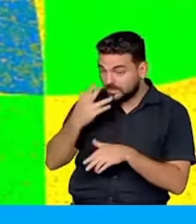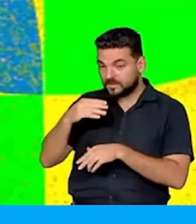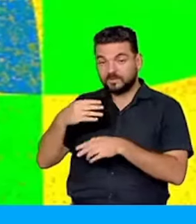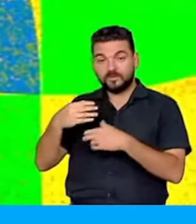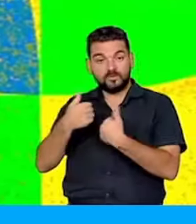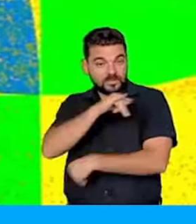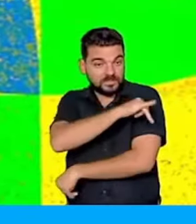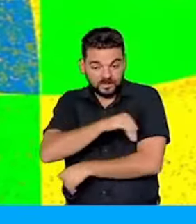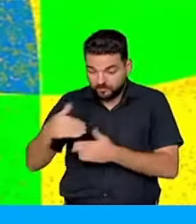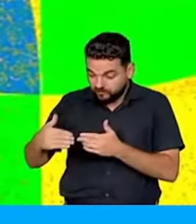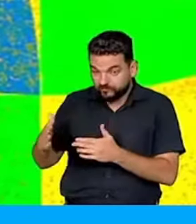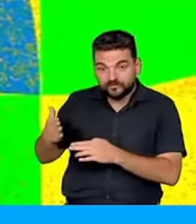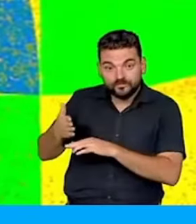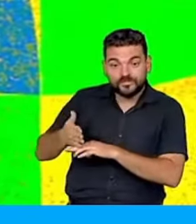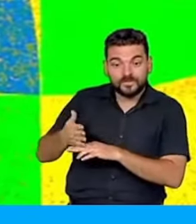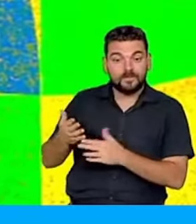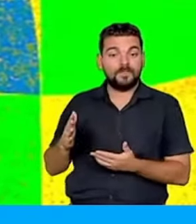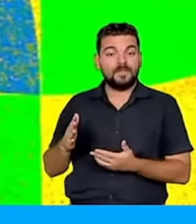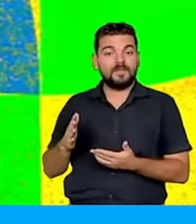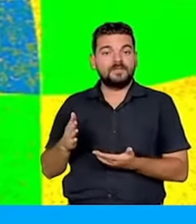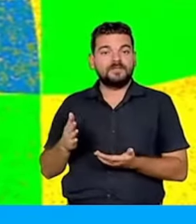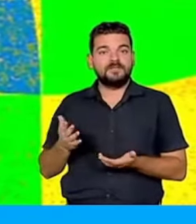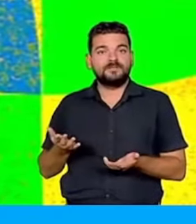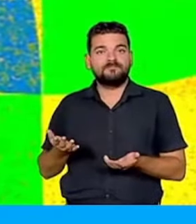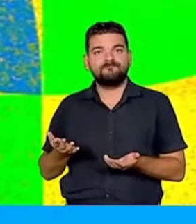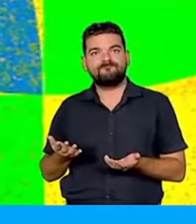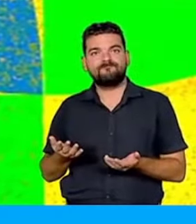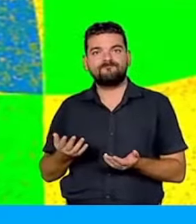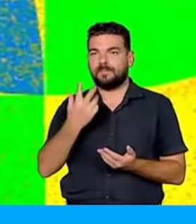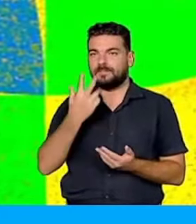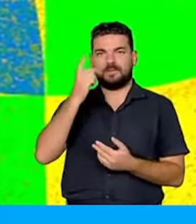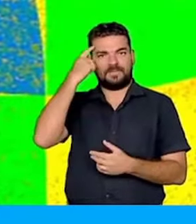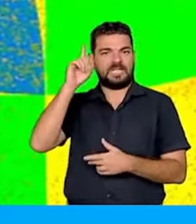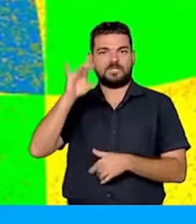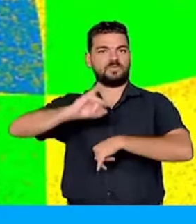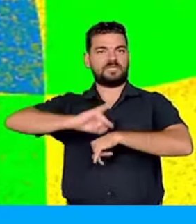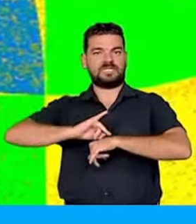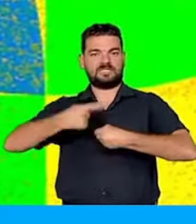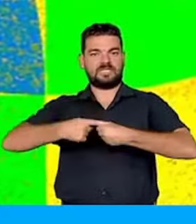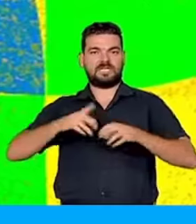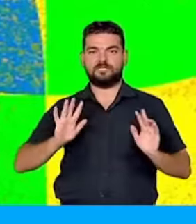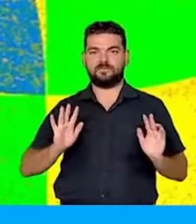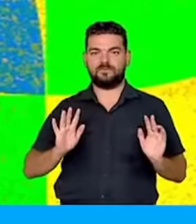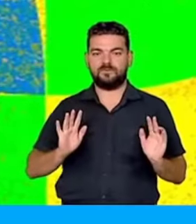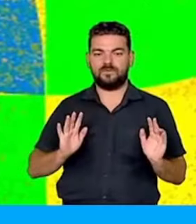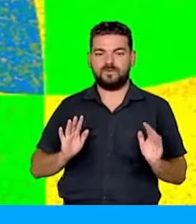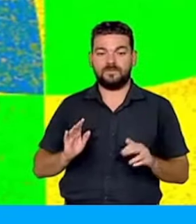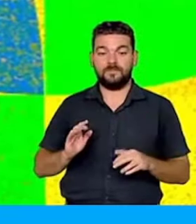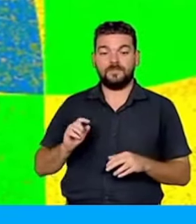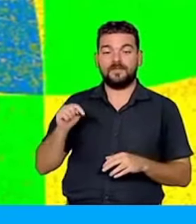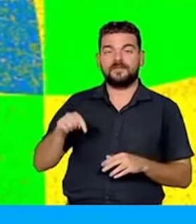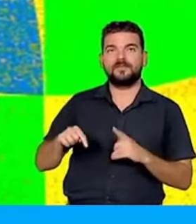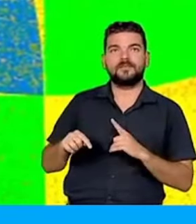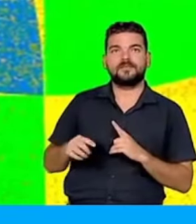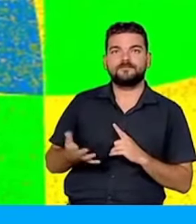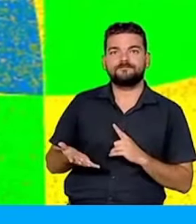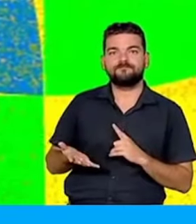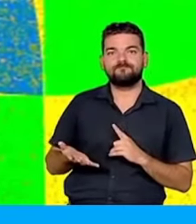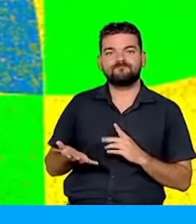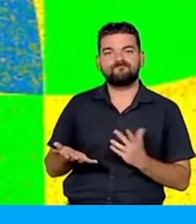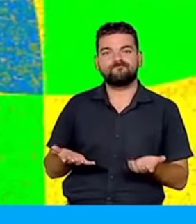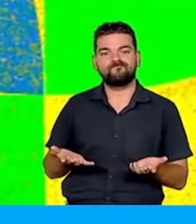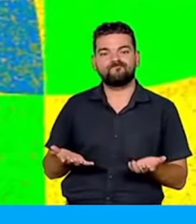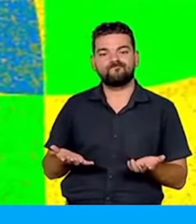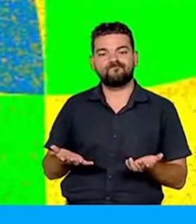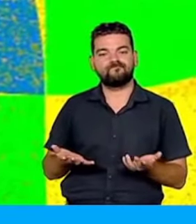Janeiro, que não é só o centro da cidade do Rio de Janeiro, aqui está o